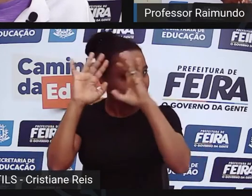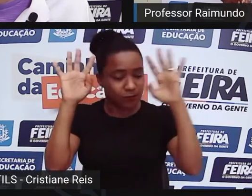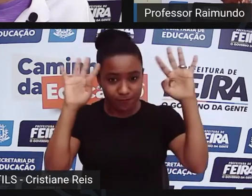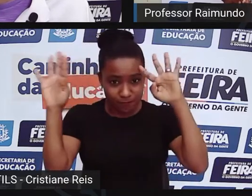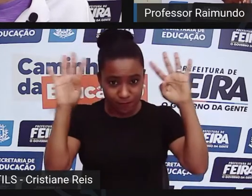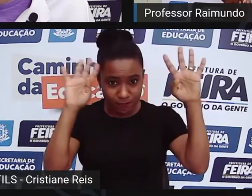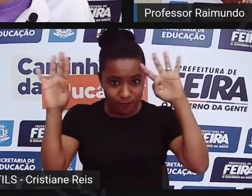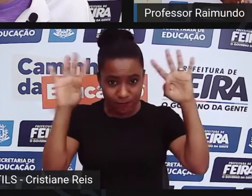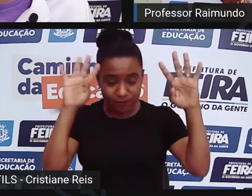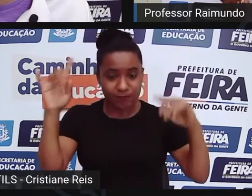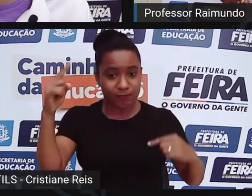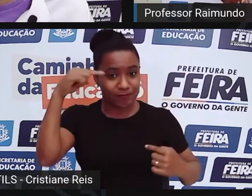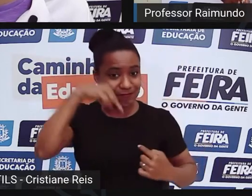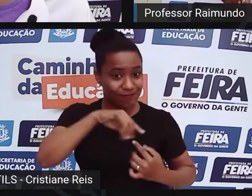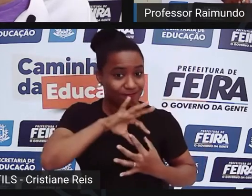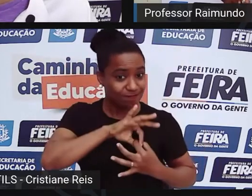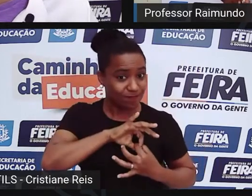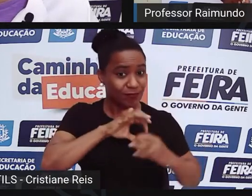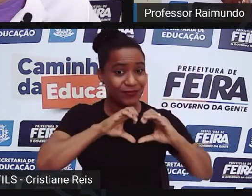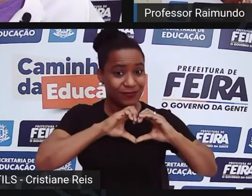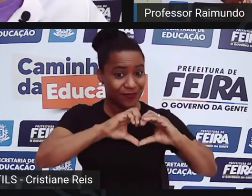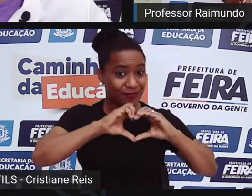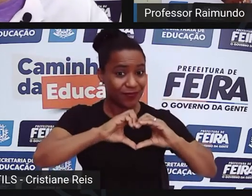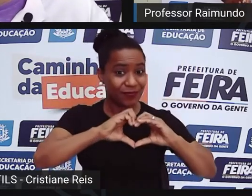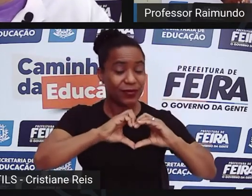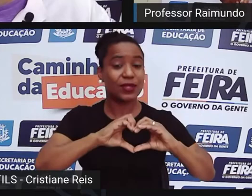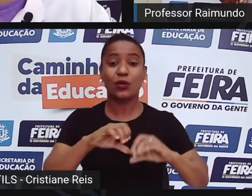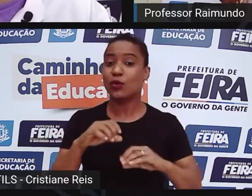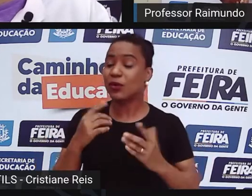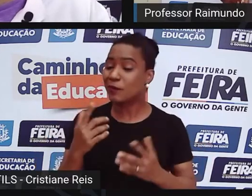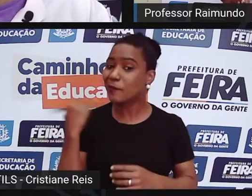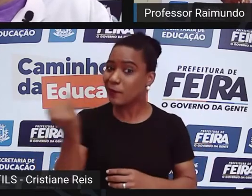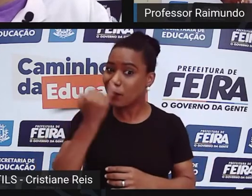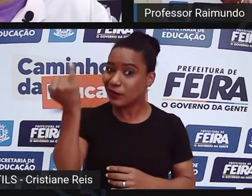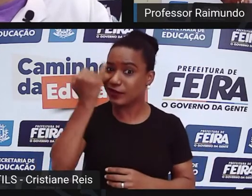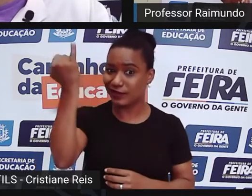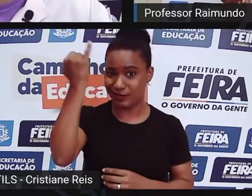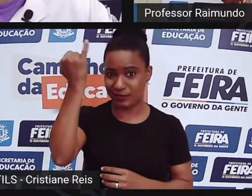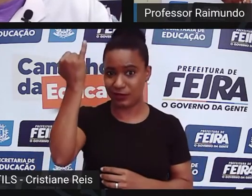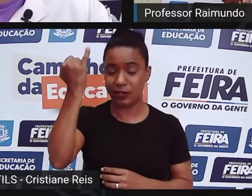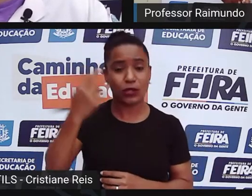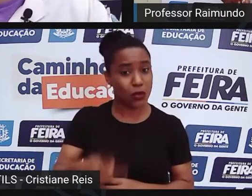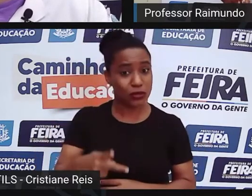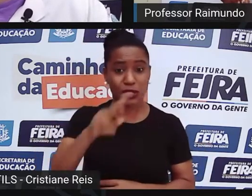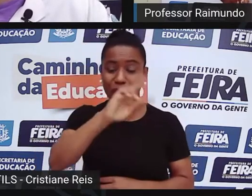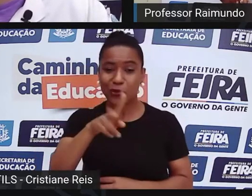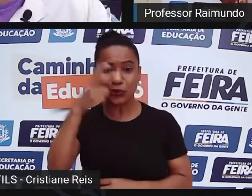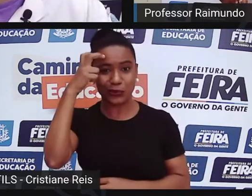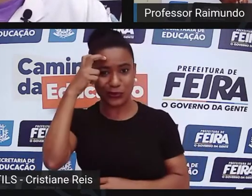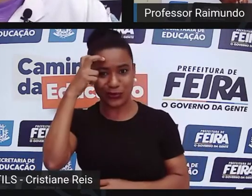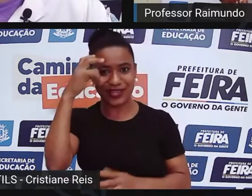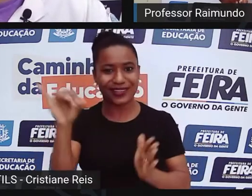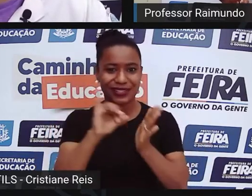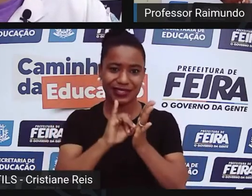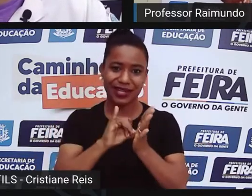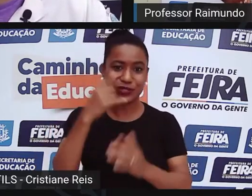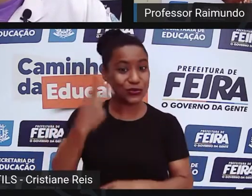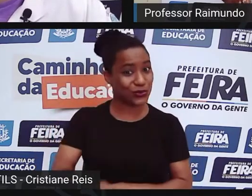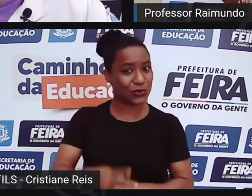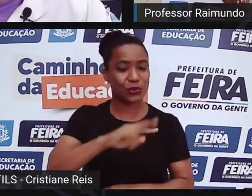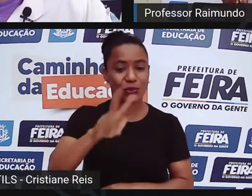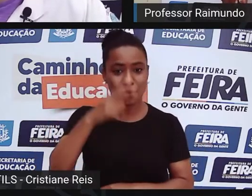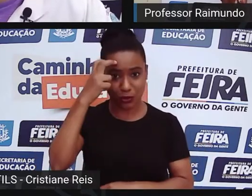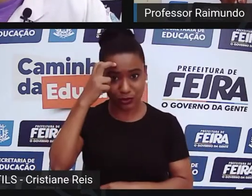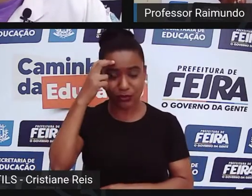importante Nós Darmos valor O que é nosso É importante A gente